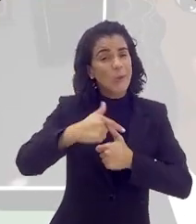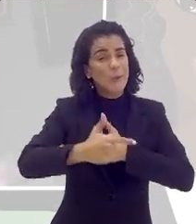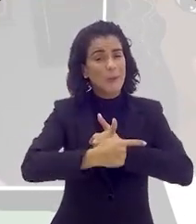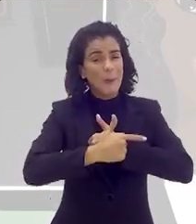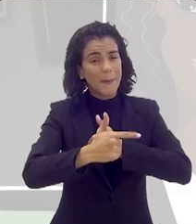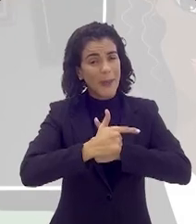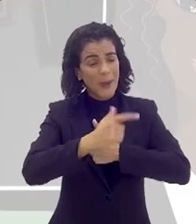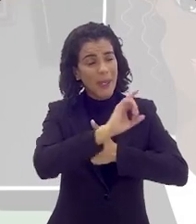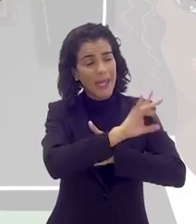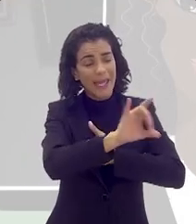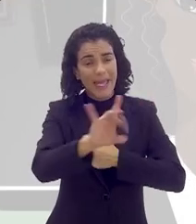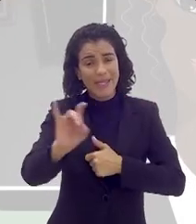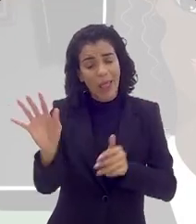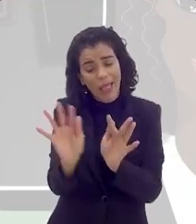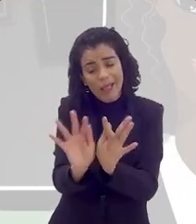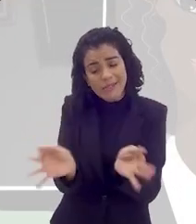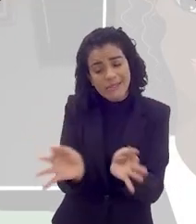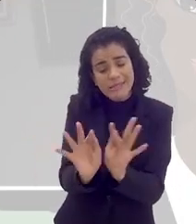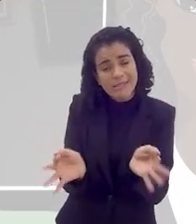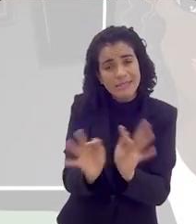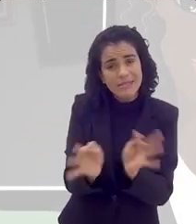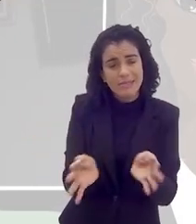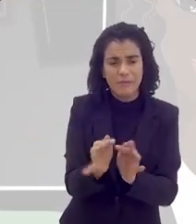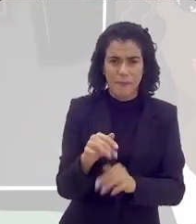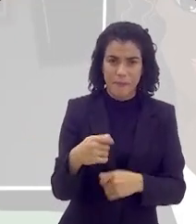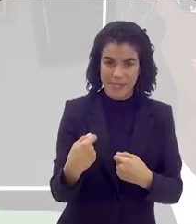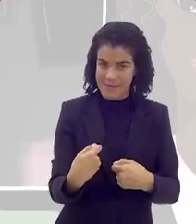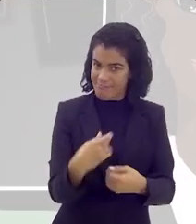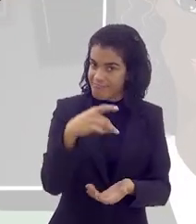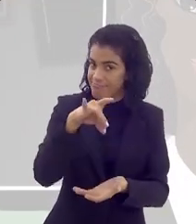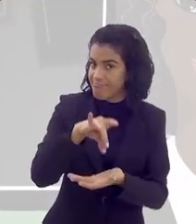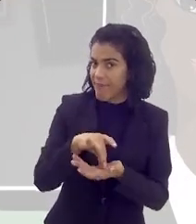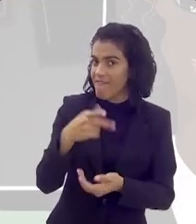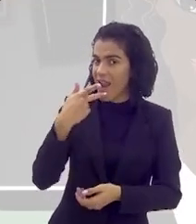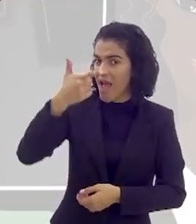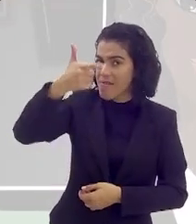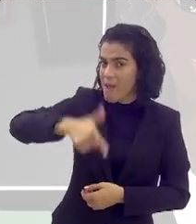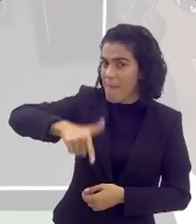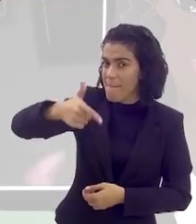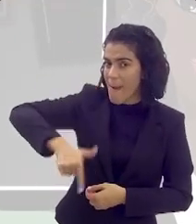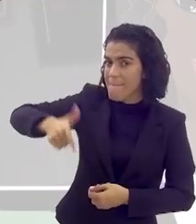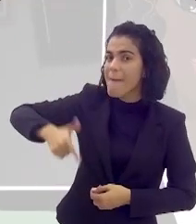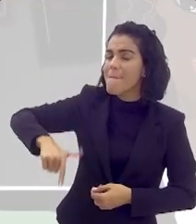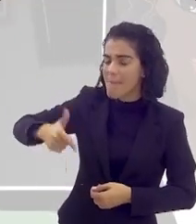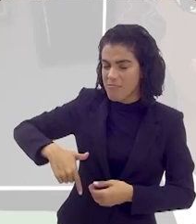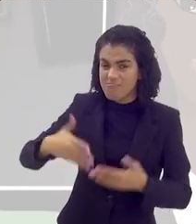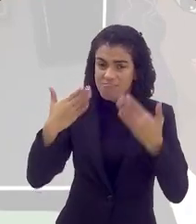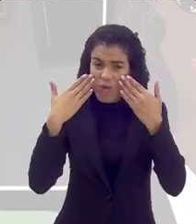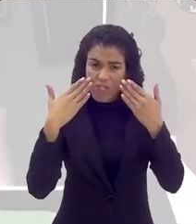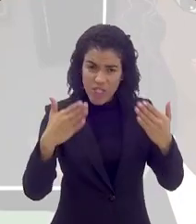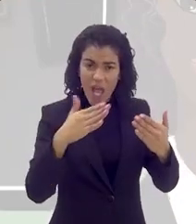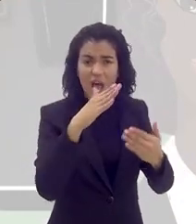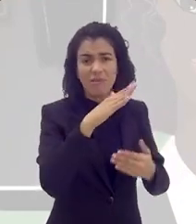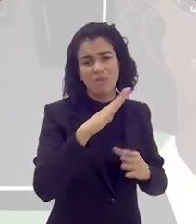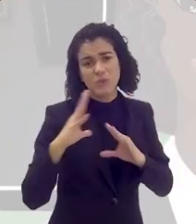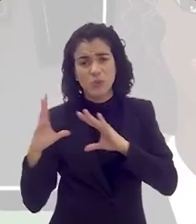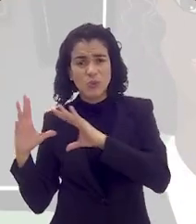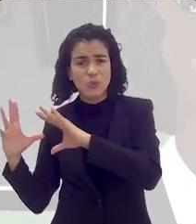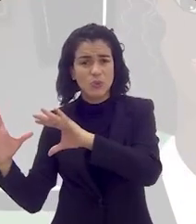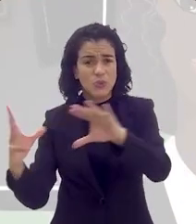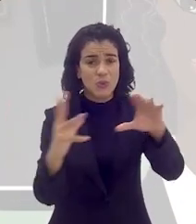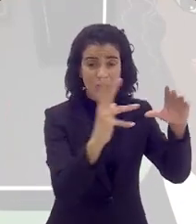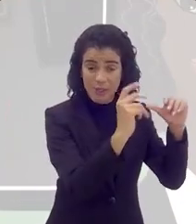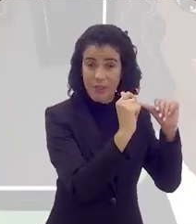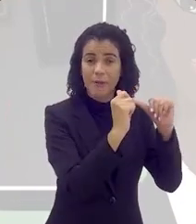né, dentro dos nossos papéis ali, eu acho que é simplificar muito isso, a gente precisa, realmente, falar mais e mais, mostrar pras